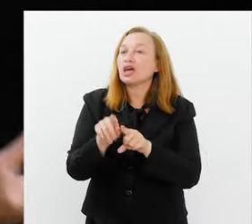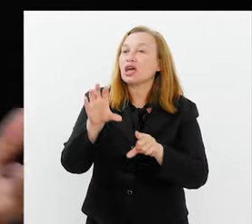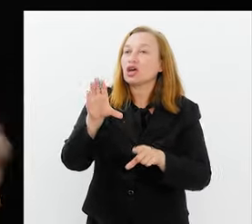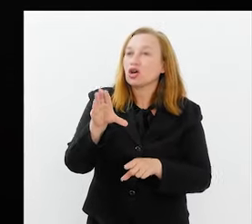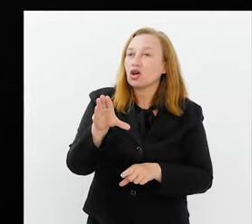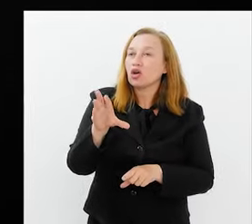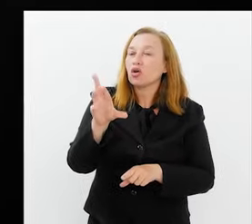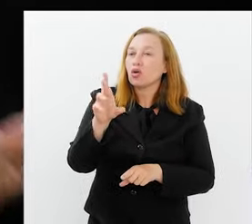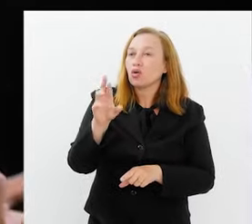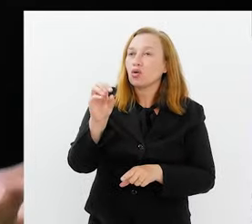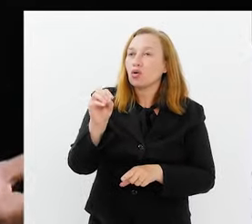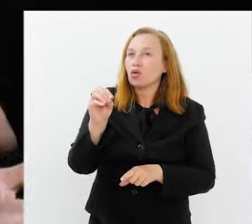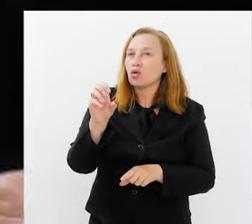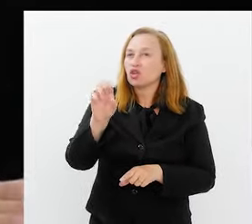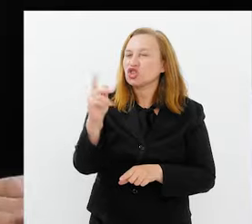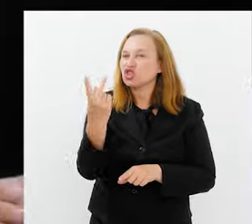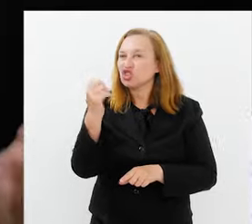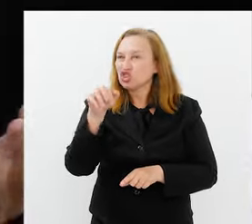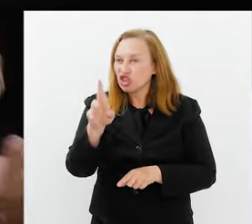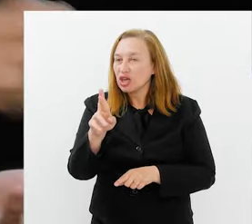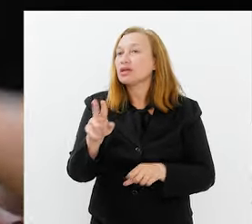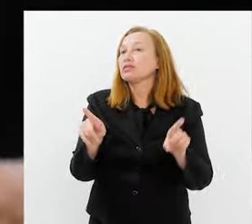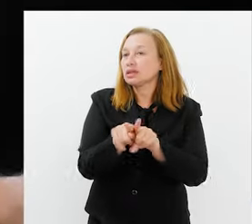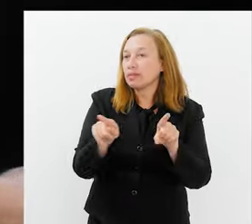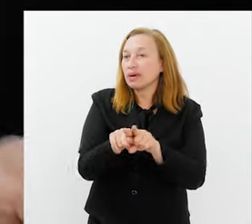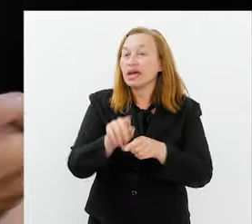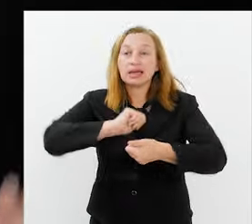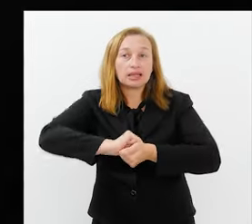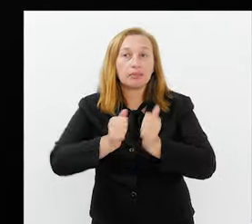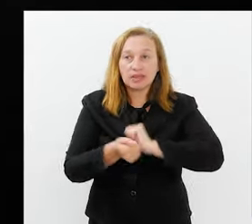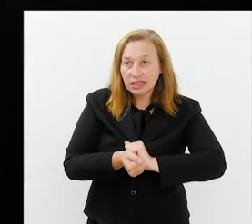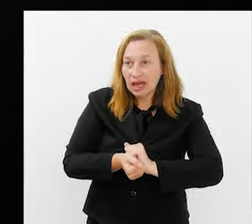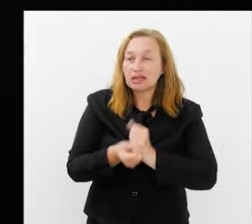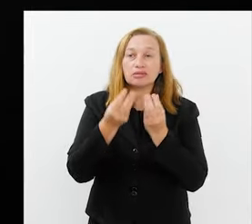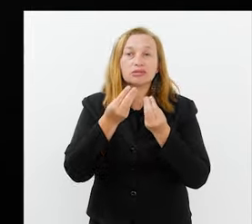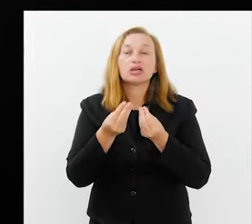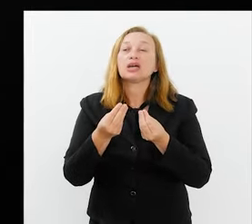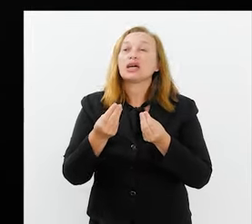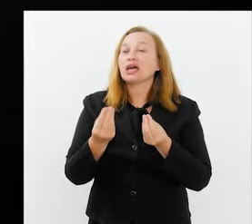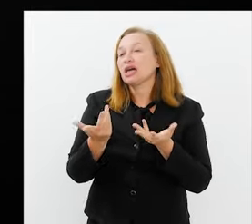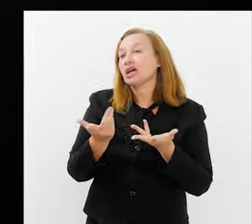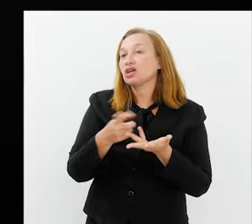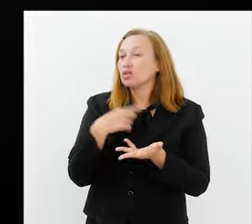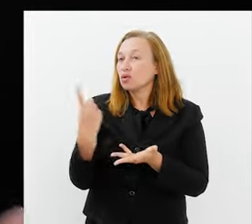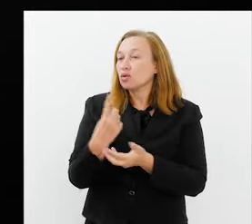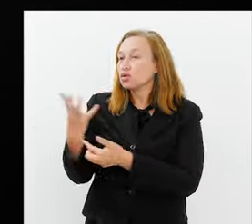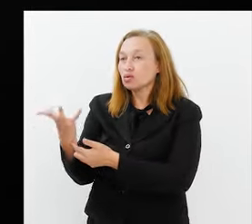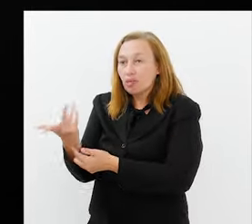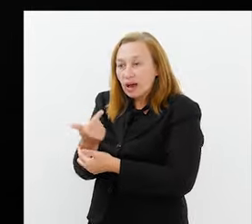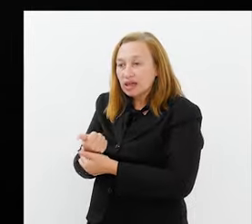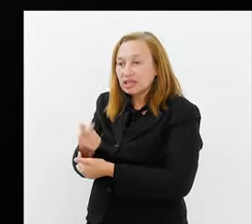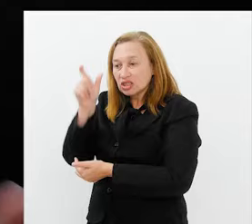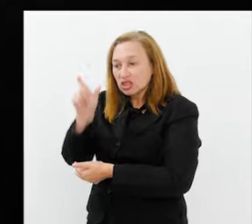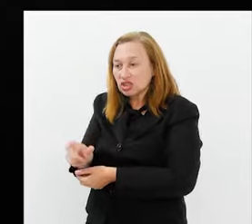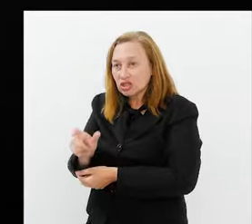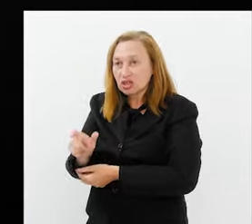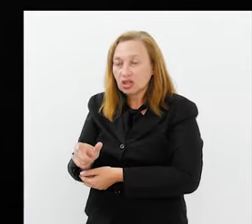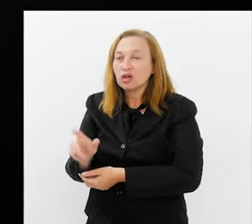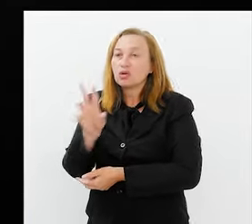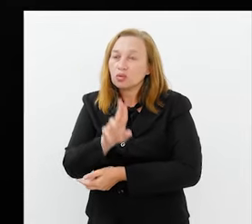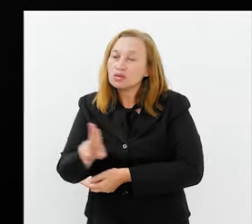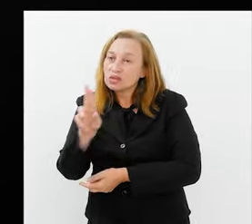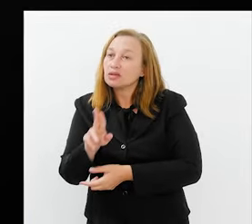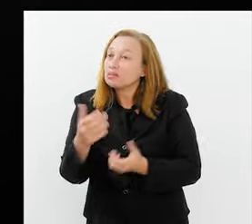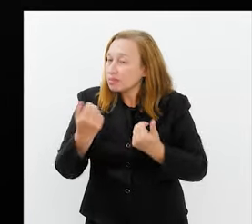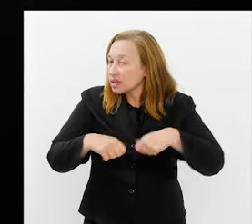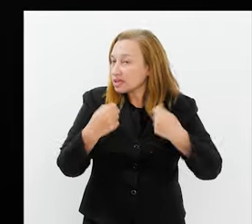Eu tenho trabalhos feitos a partir da textura da linha de crochê. Então, assim, são experimentos que a gente, como artista,